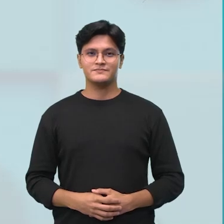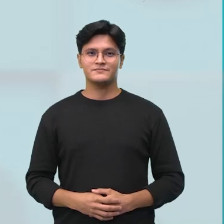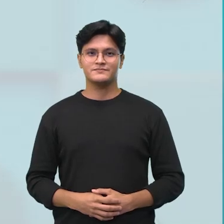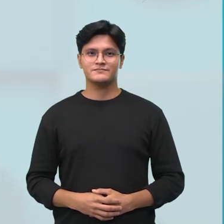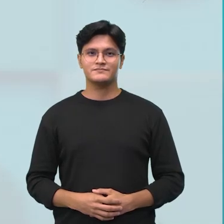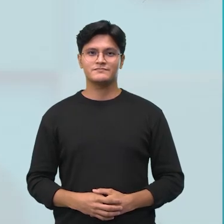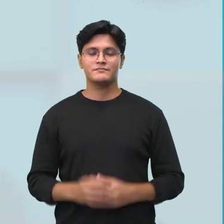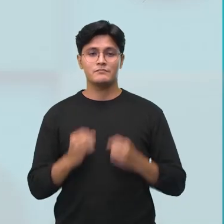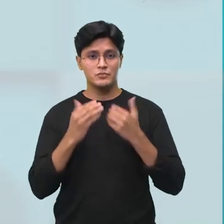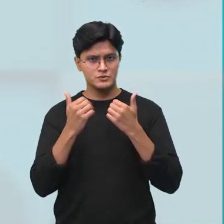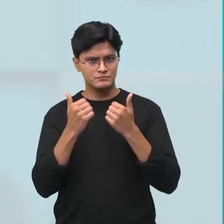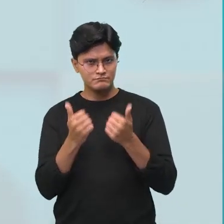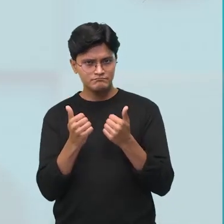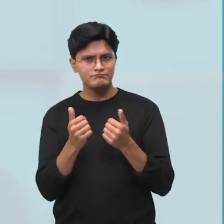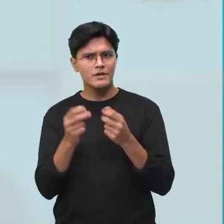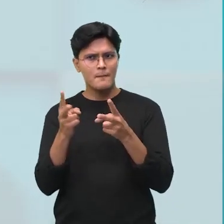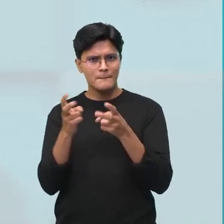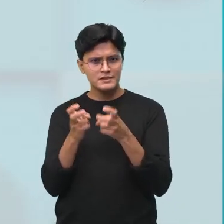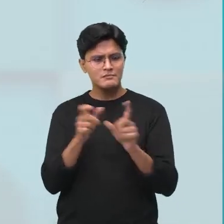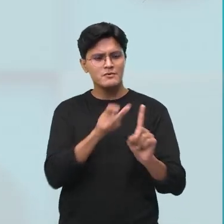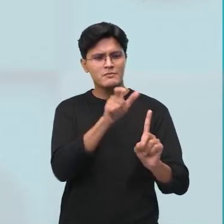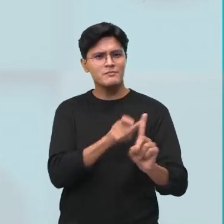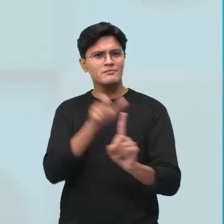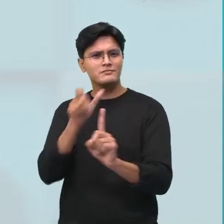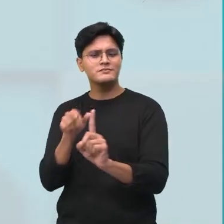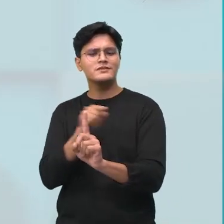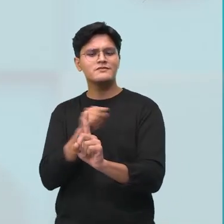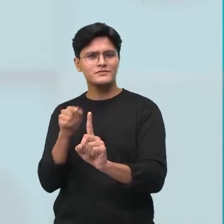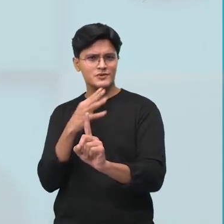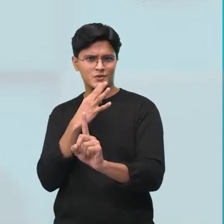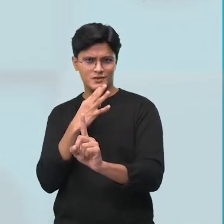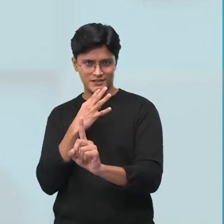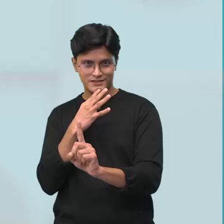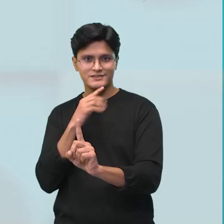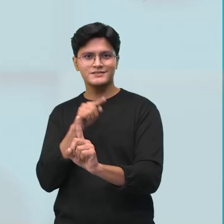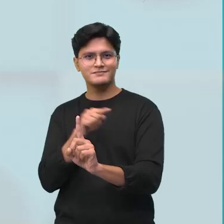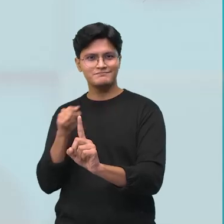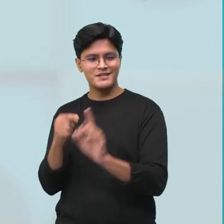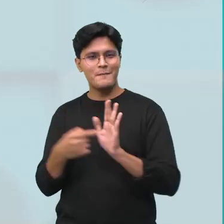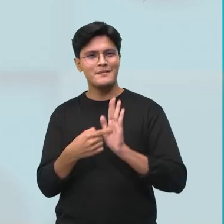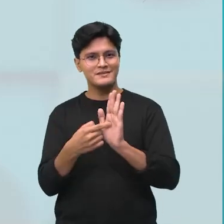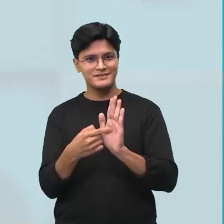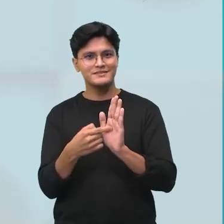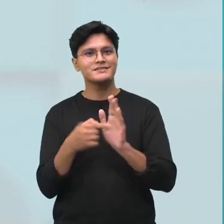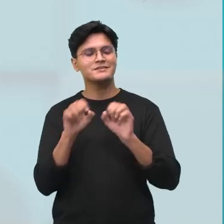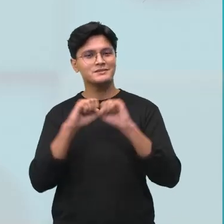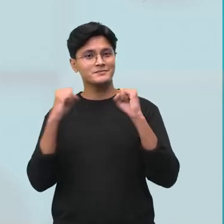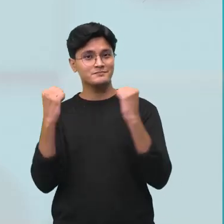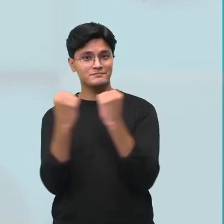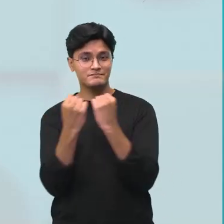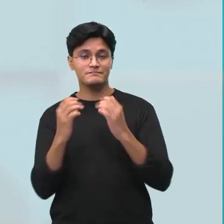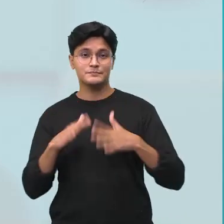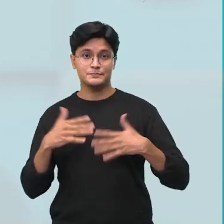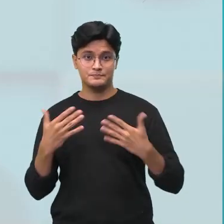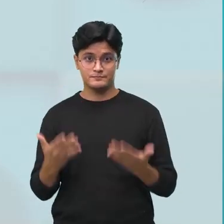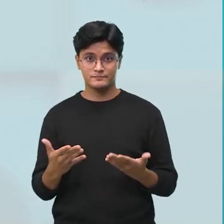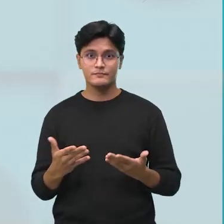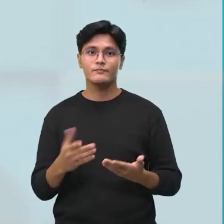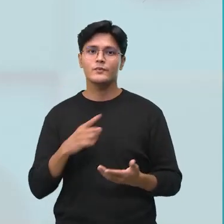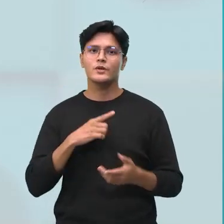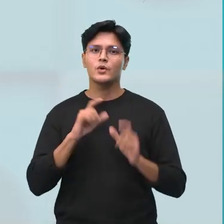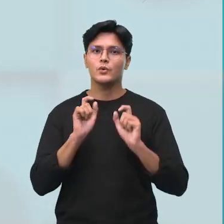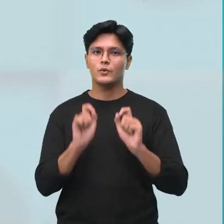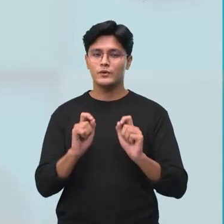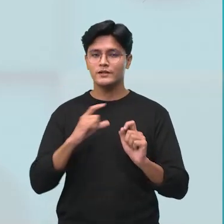Muito bem. Reconheceram esses atores aí, nesses personagens que foram apresentar o seminário? Pois é. Gente, a gente tem